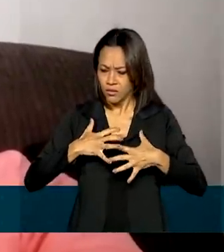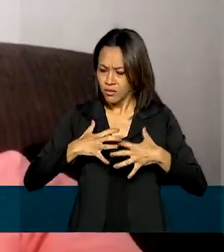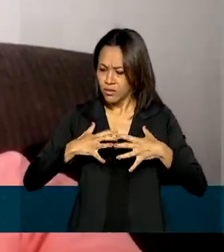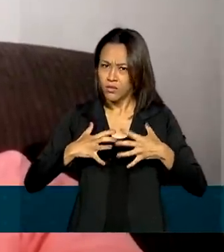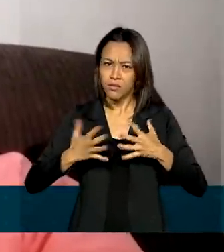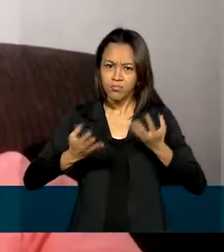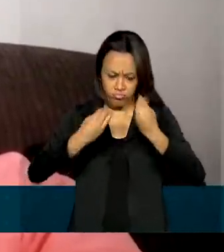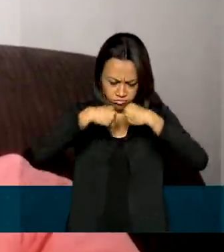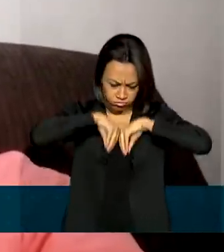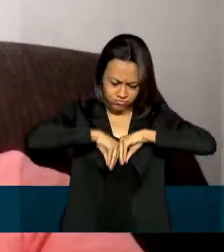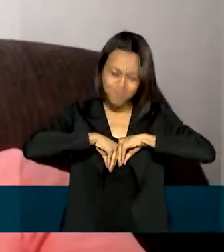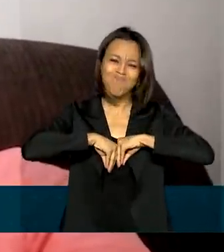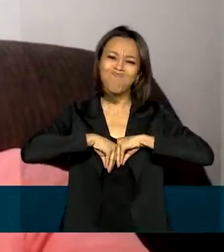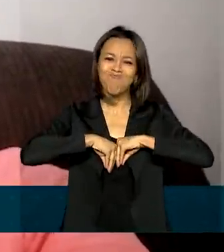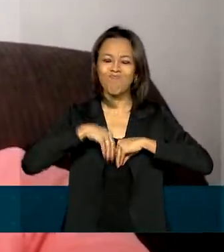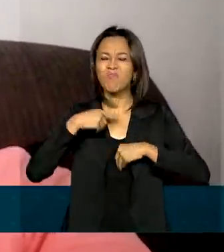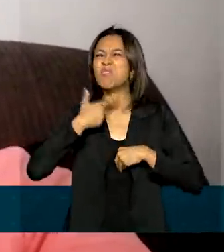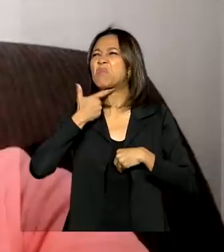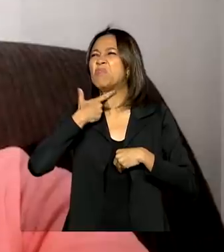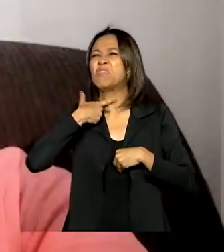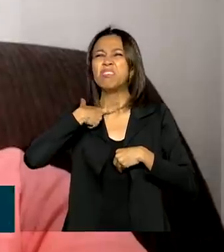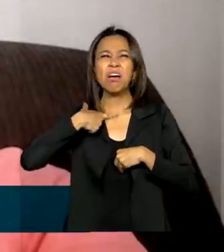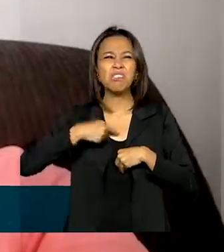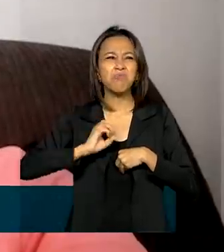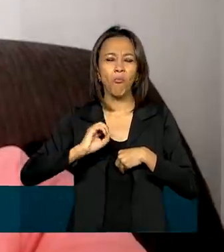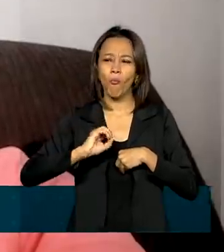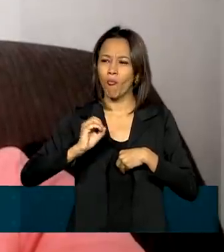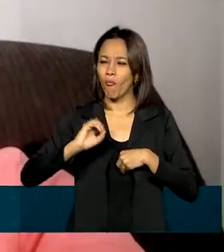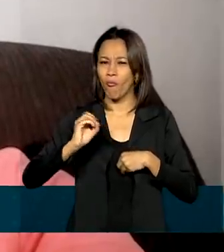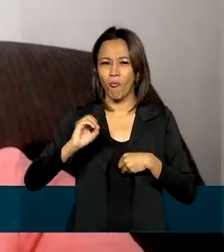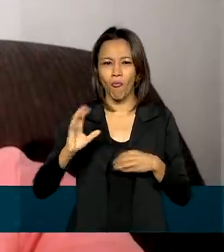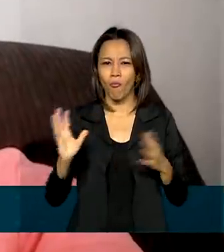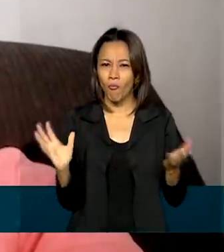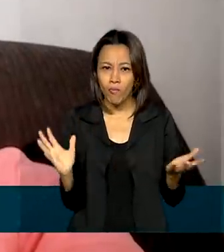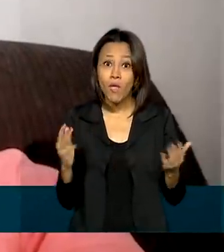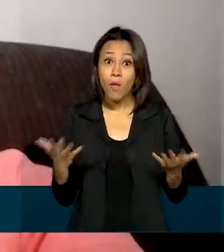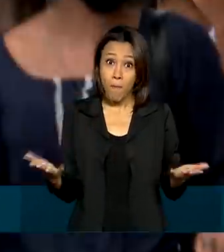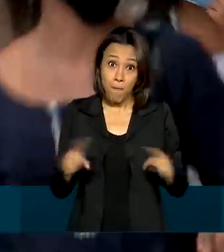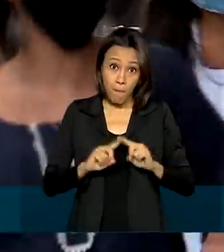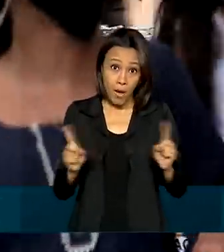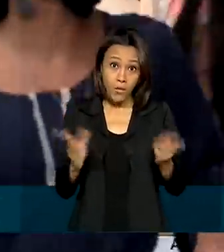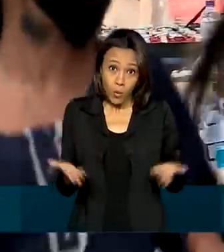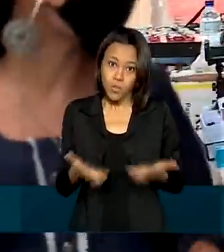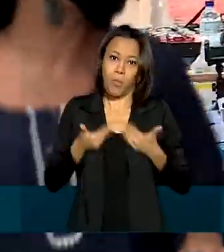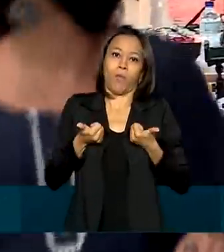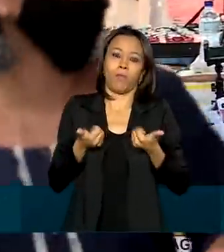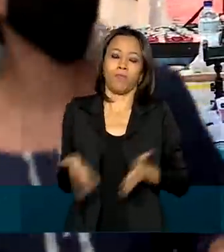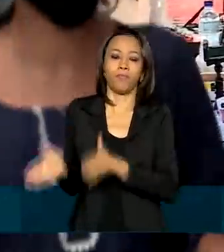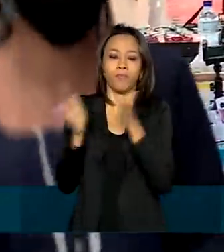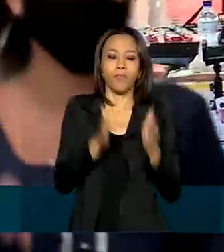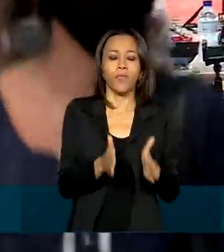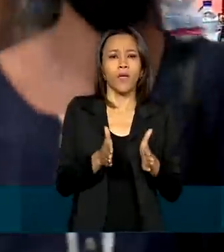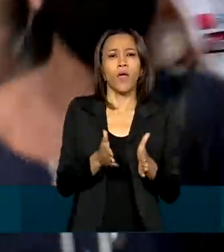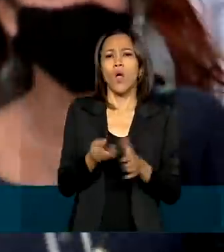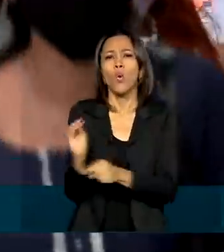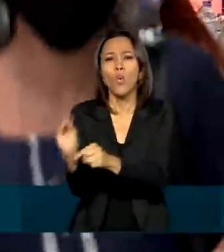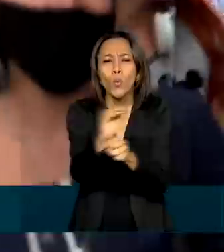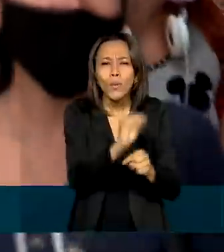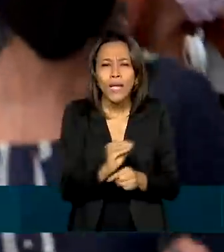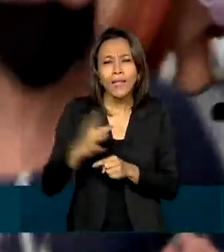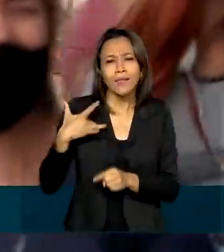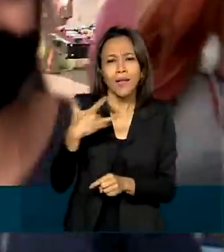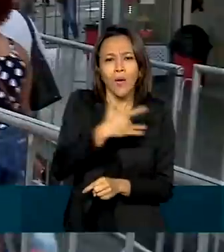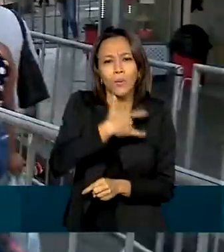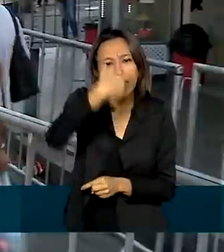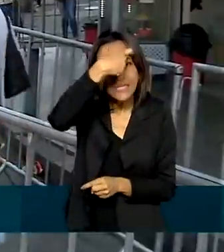tenho sentido indisposição, mas estou bem melhor. Cuidar da saúde mental dos brasileiros